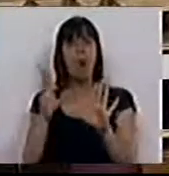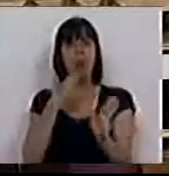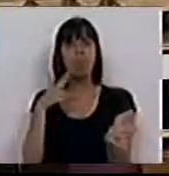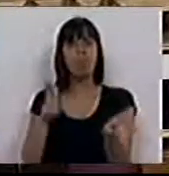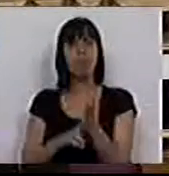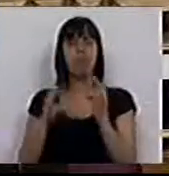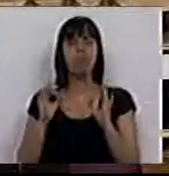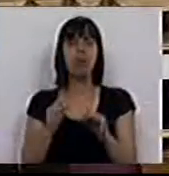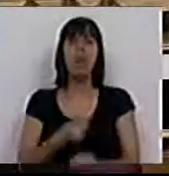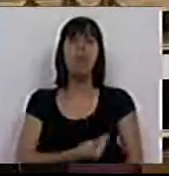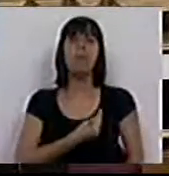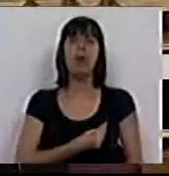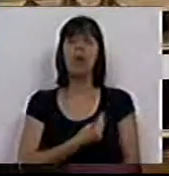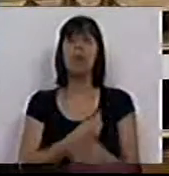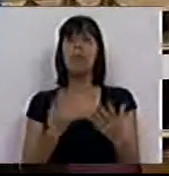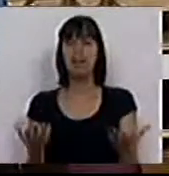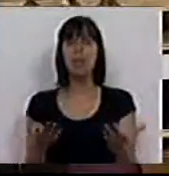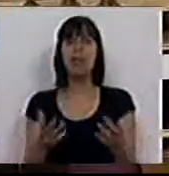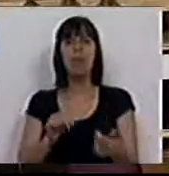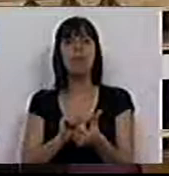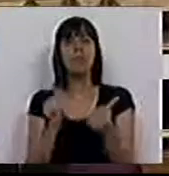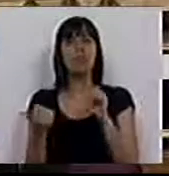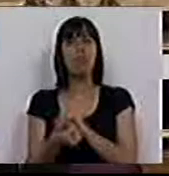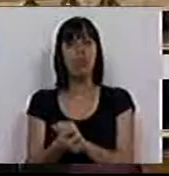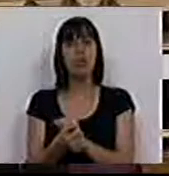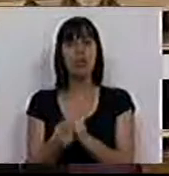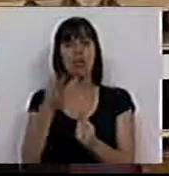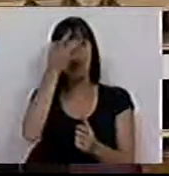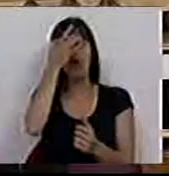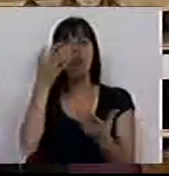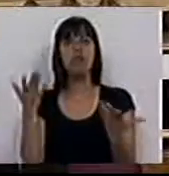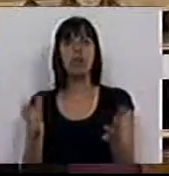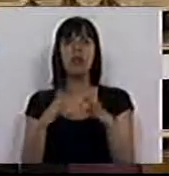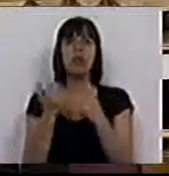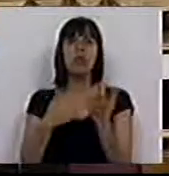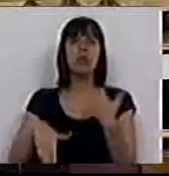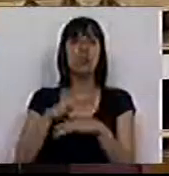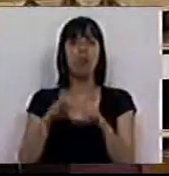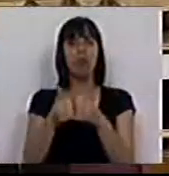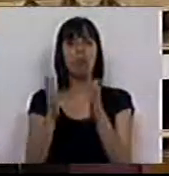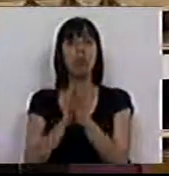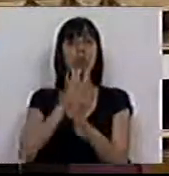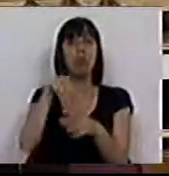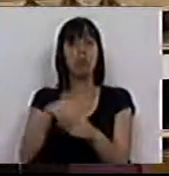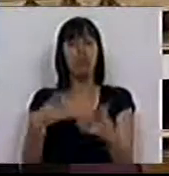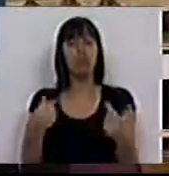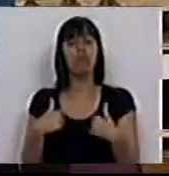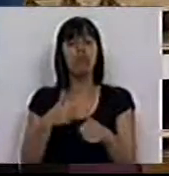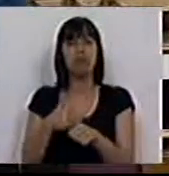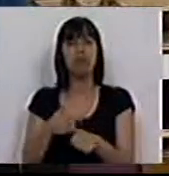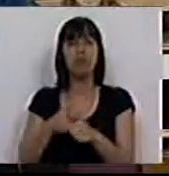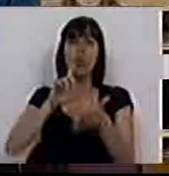ter verdadeiramente uma preocupação para uma mudança na consciência da sociedade como um todo e é por isso que nós